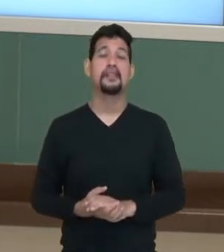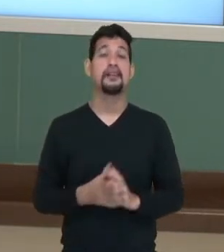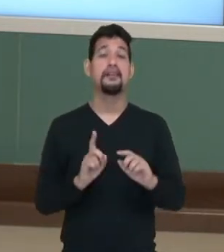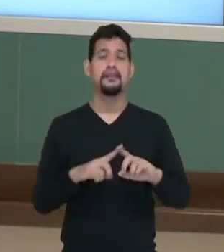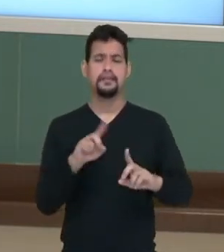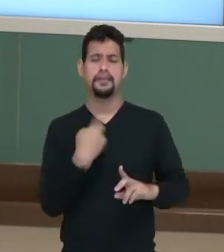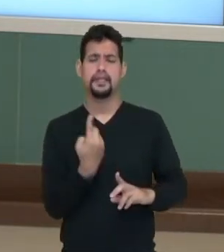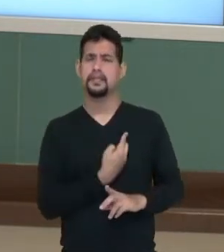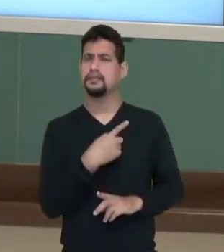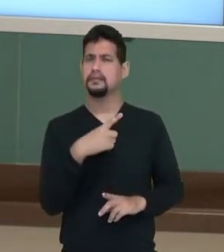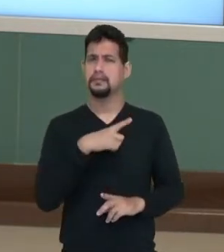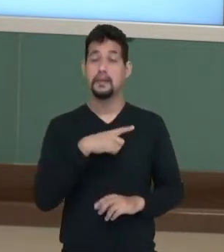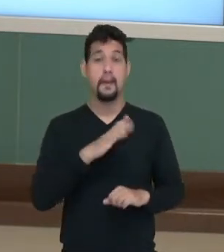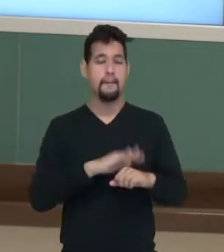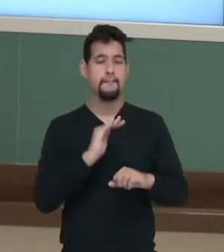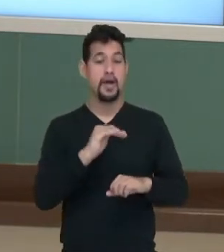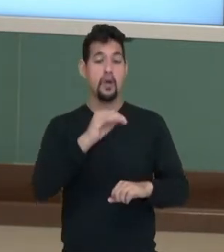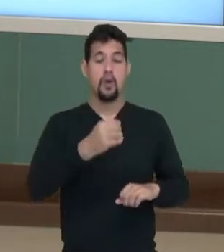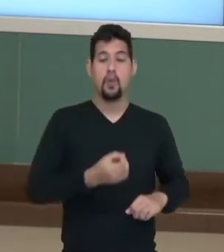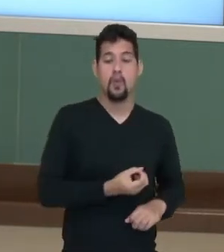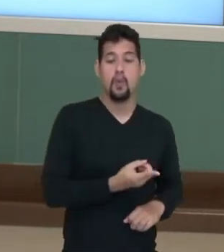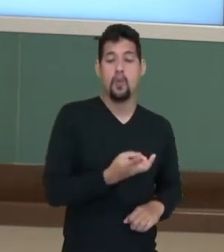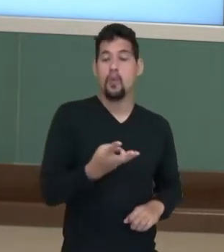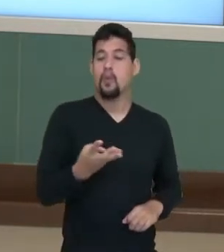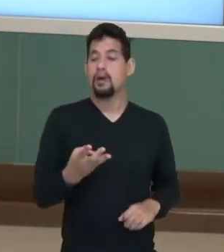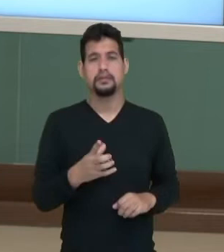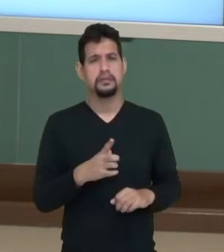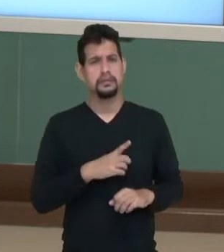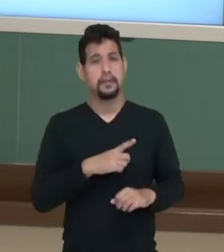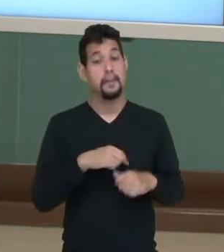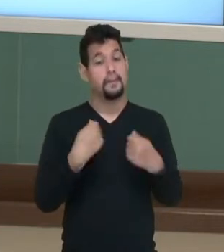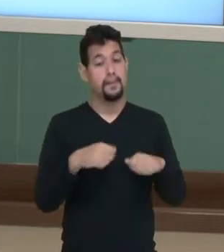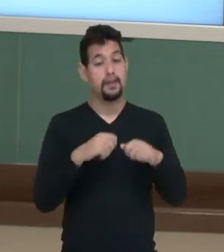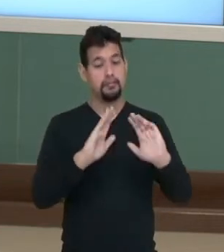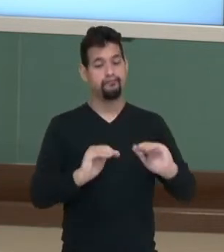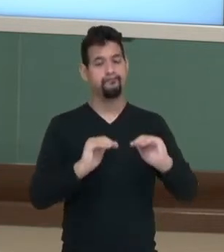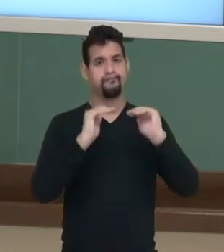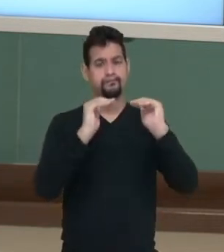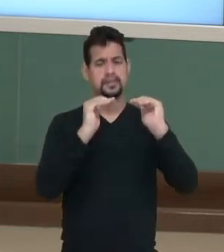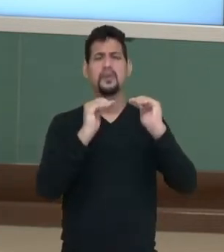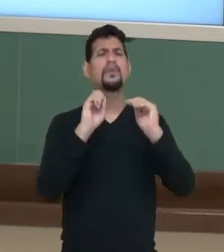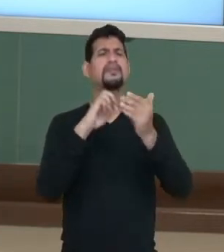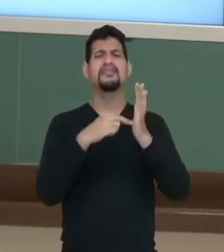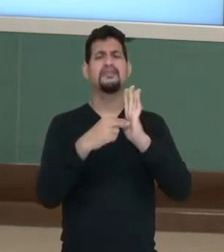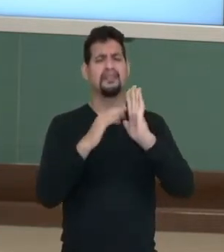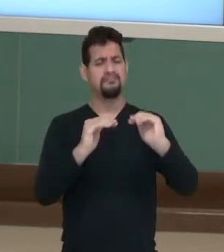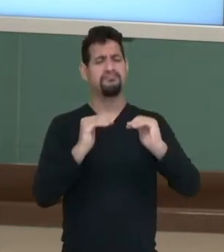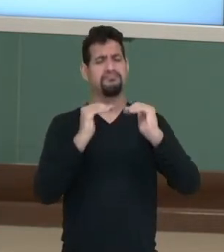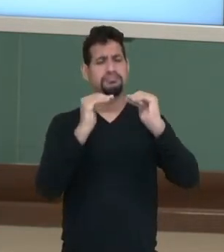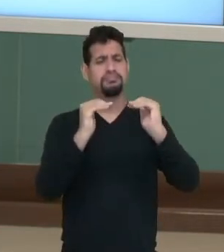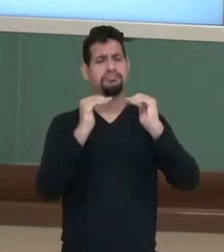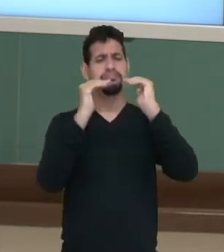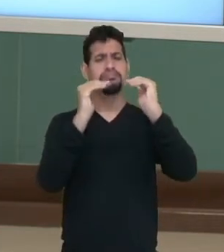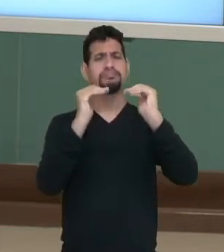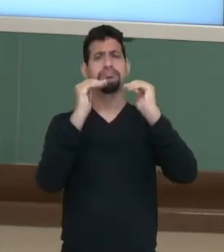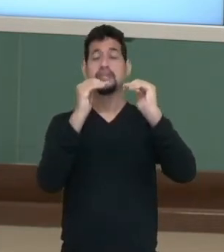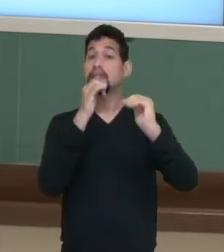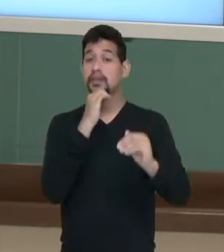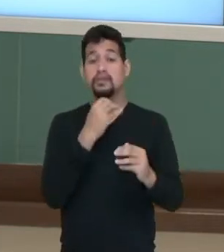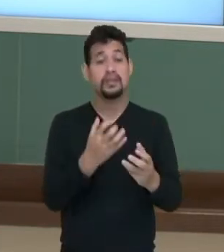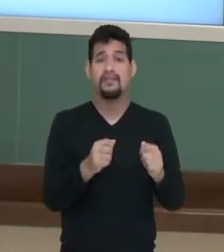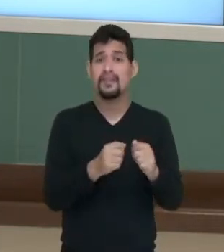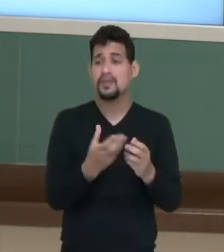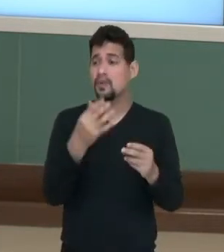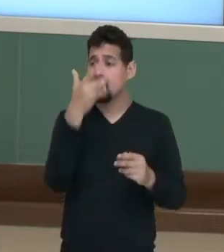a gente obter uma maior quantidade, devemos aumentar proporcionalmente? O que quer dizer isso? Bom, eu quero fazer suco para